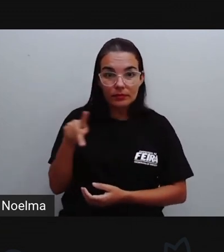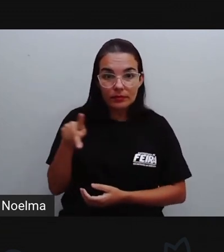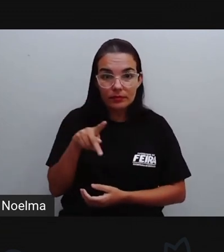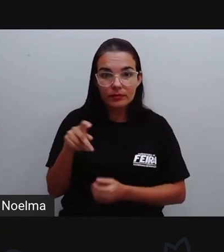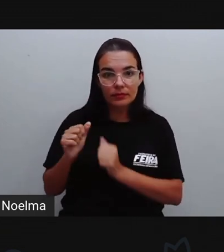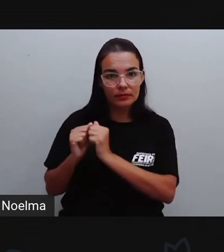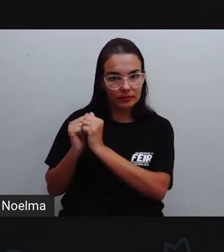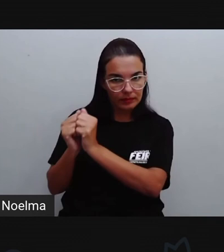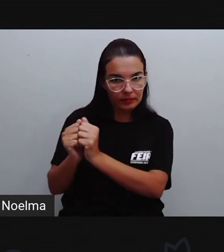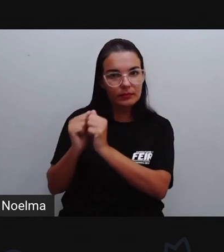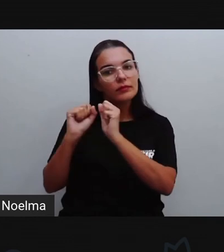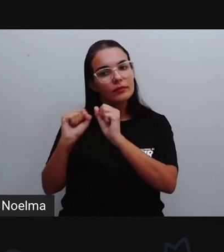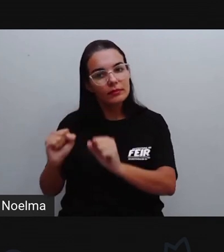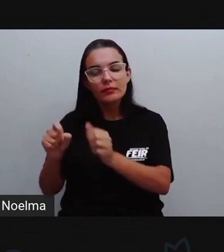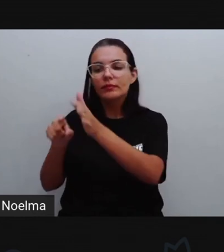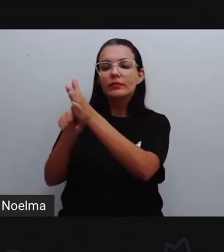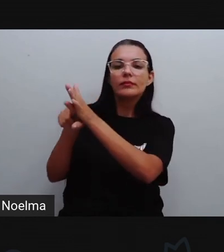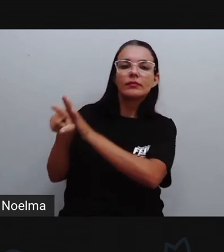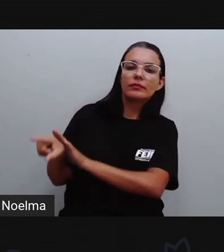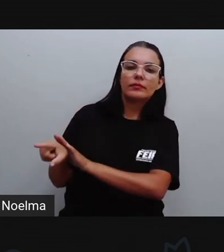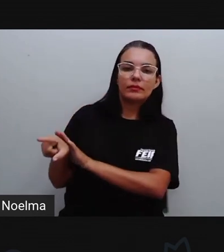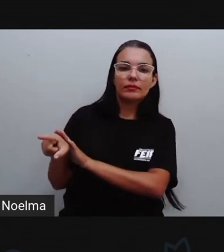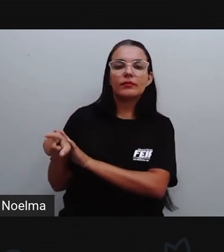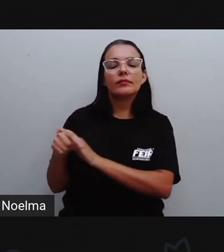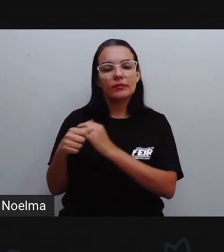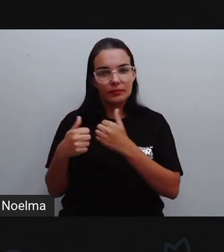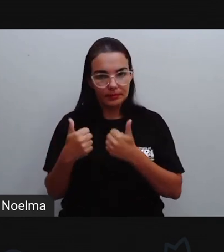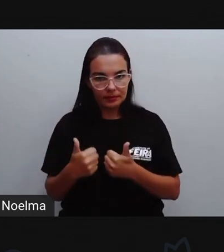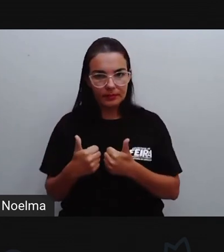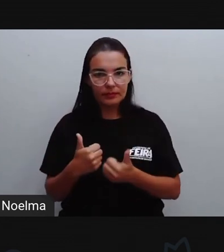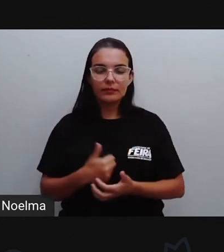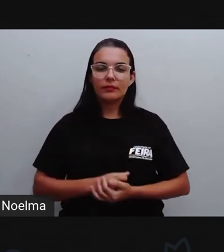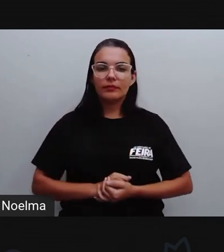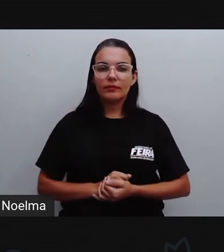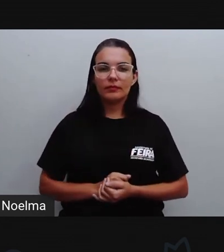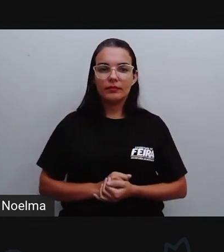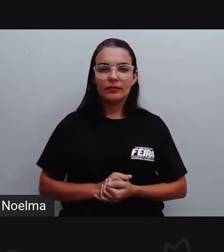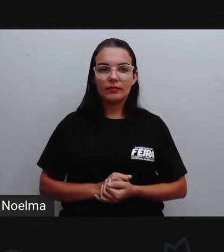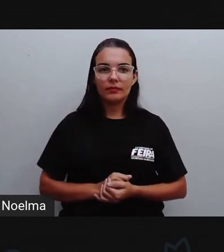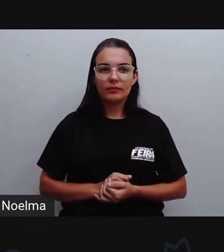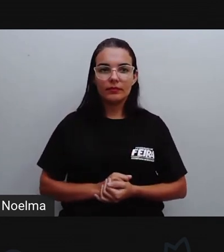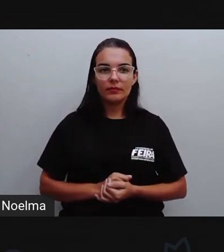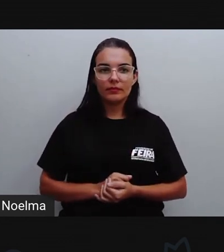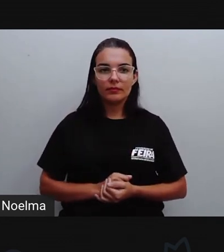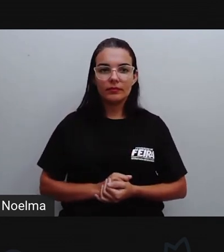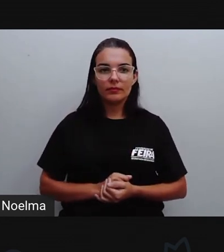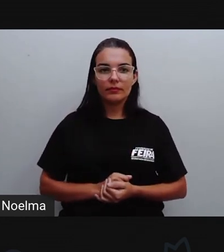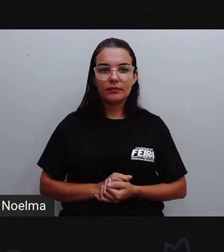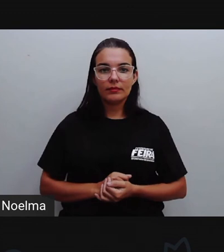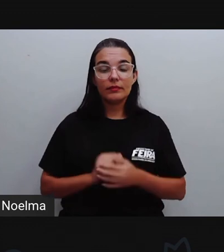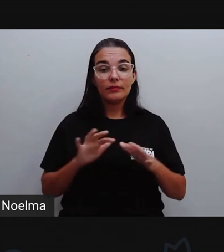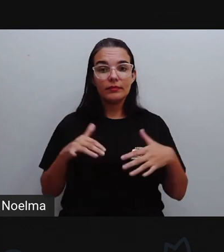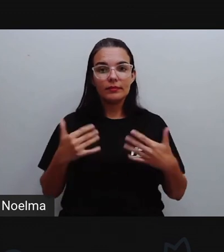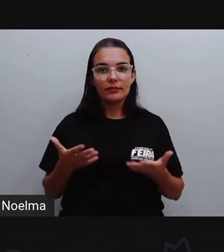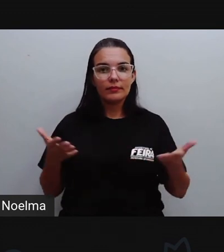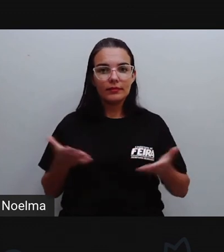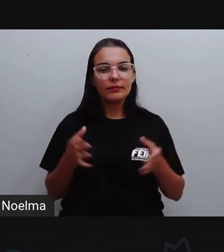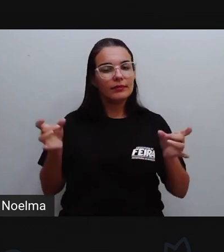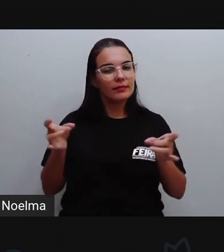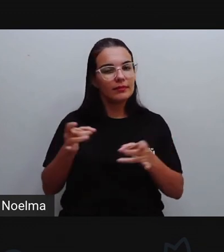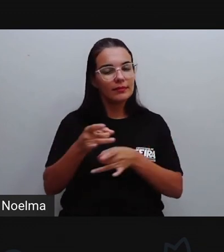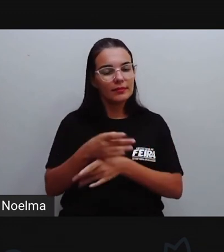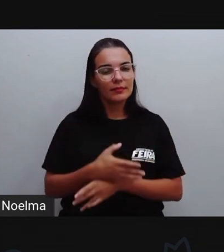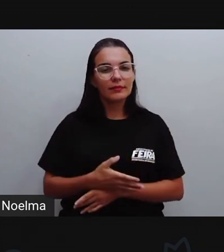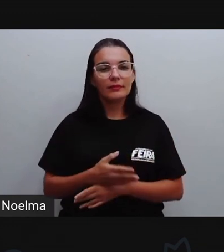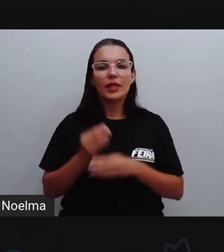professora vocês tirarem né essas dúvidas certinho? bom a gente vai ficando por